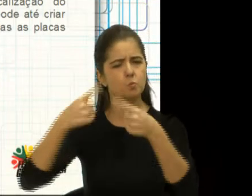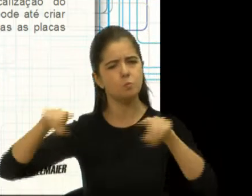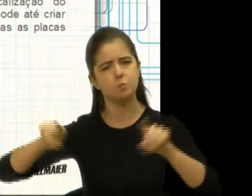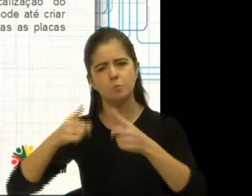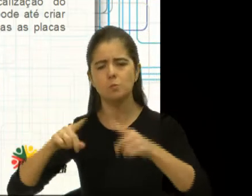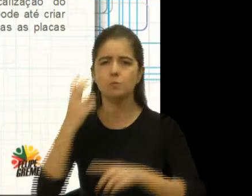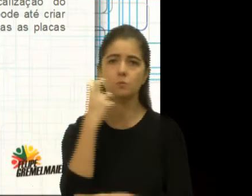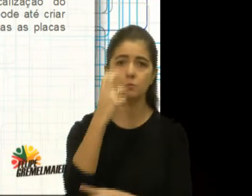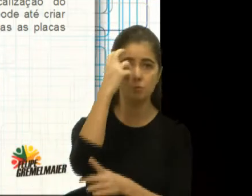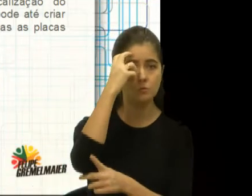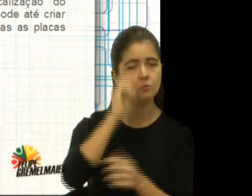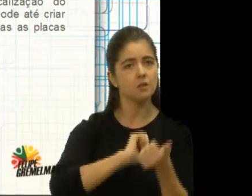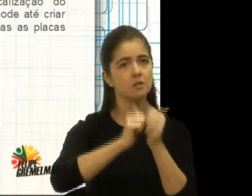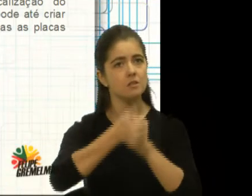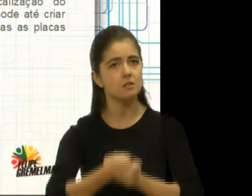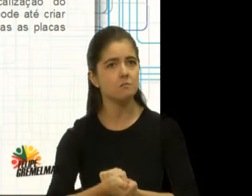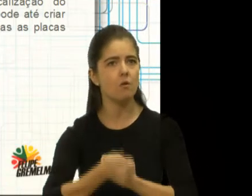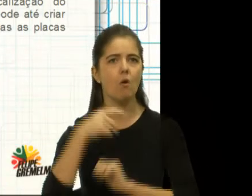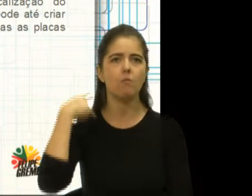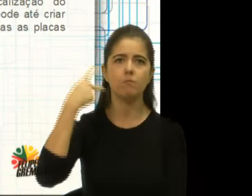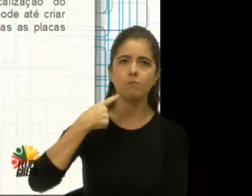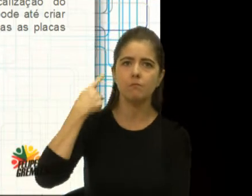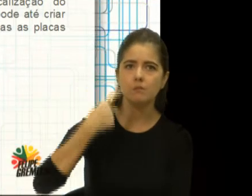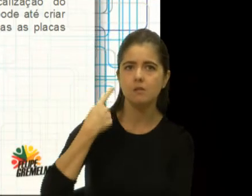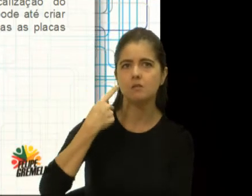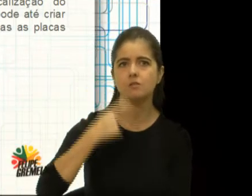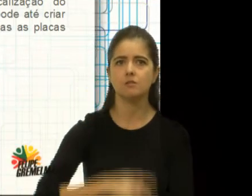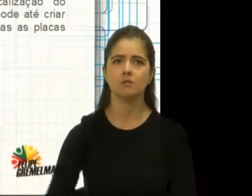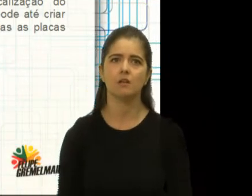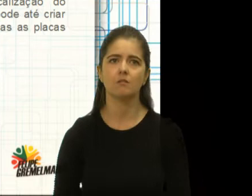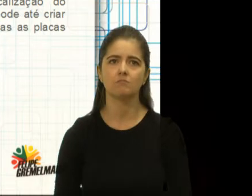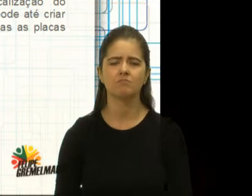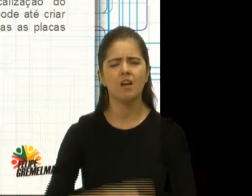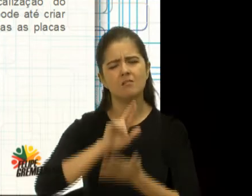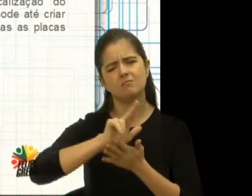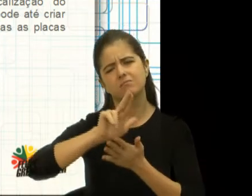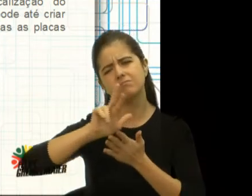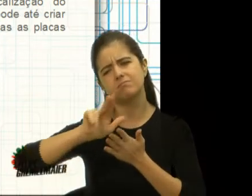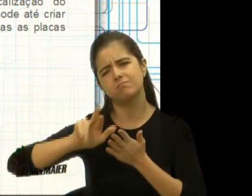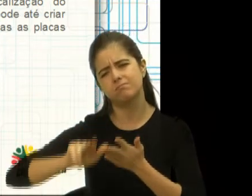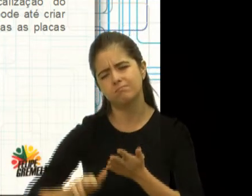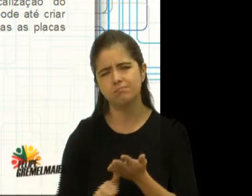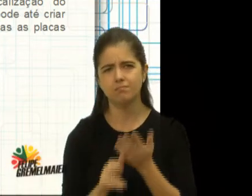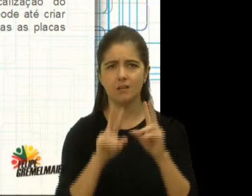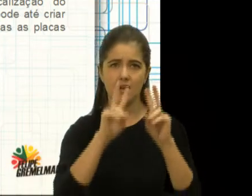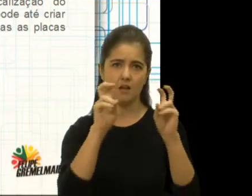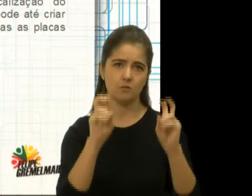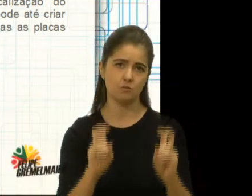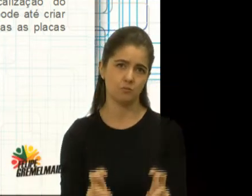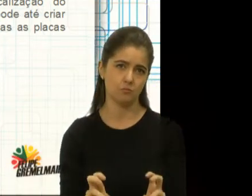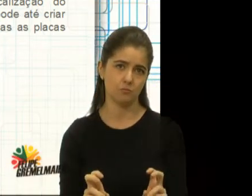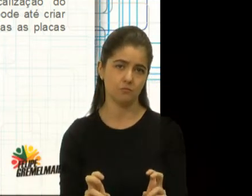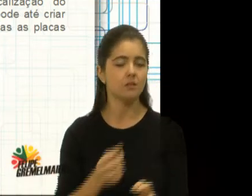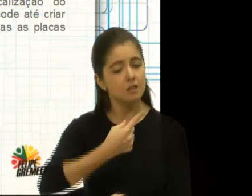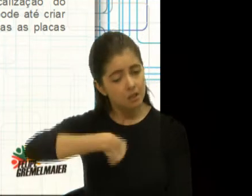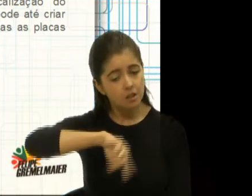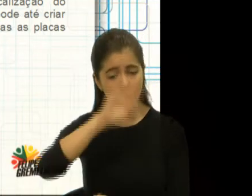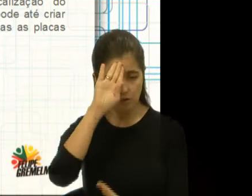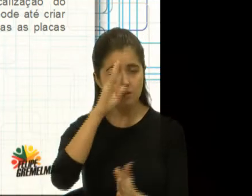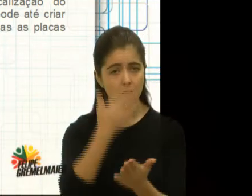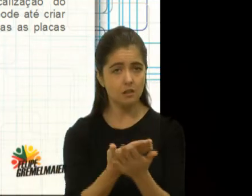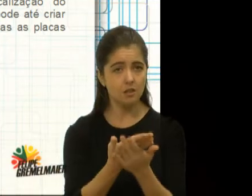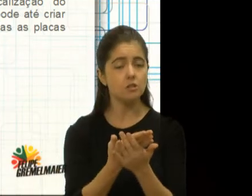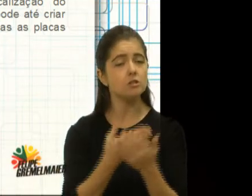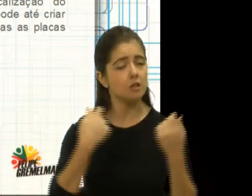música, na cultura, no esporte, na política, enfim, todos os temas possíveis e que a gente acredite que